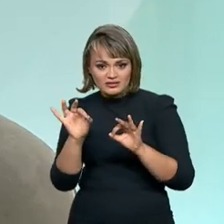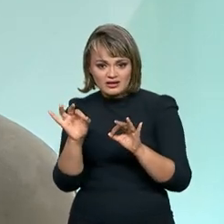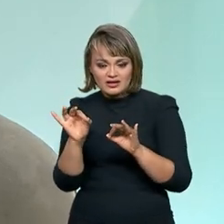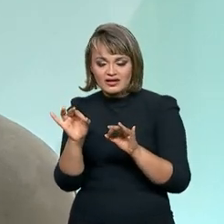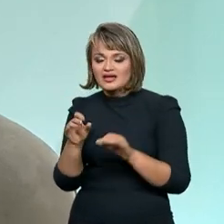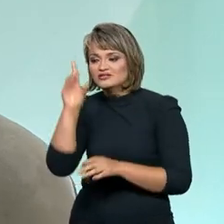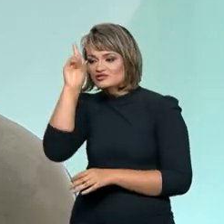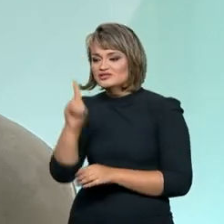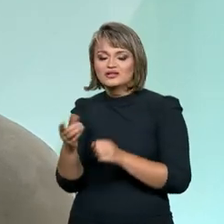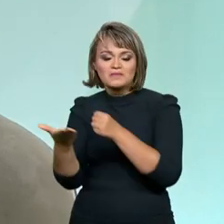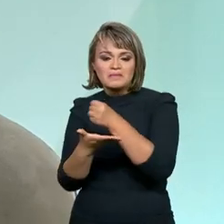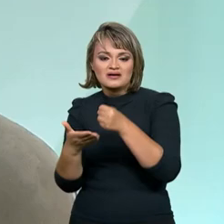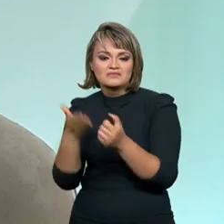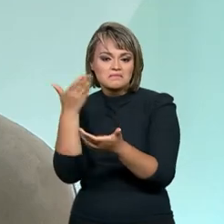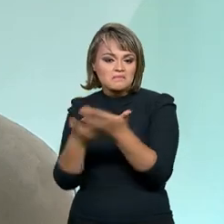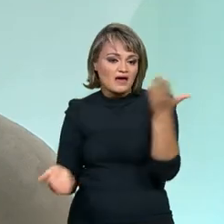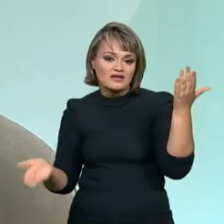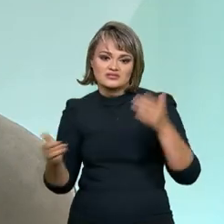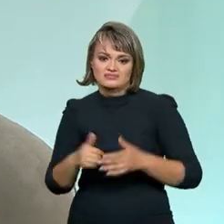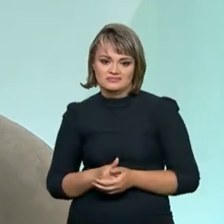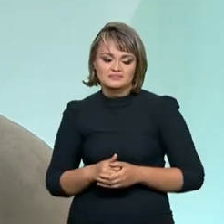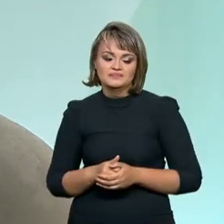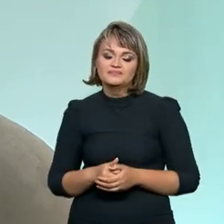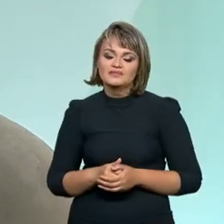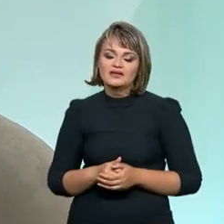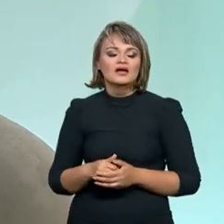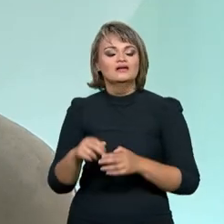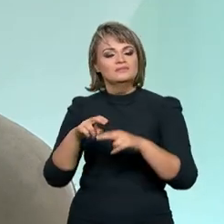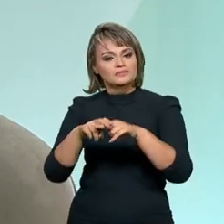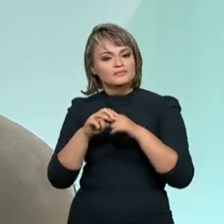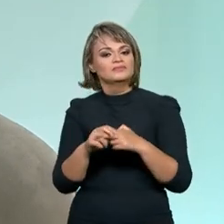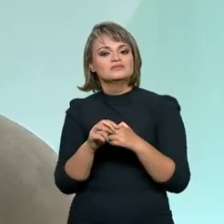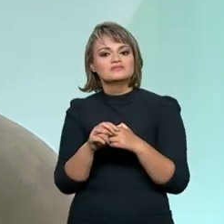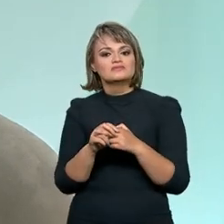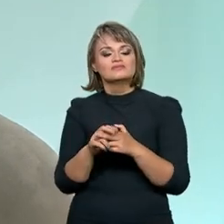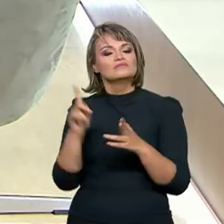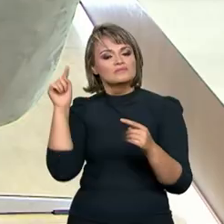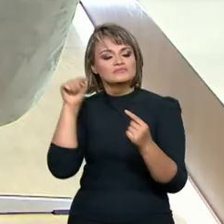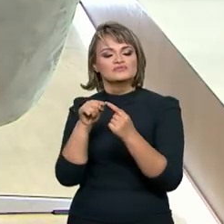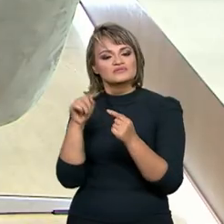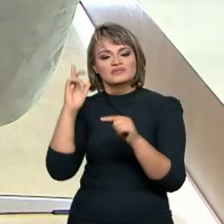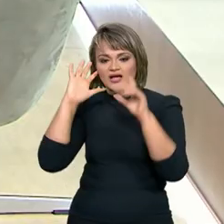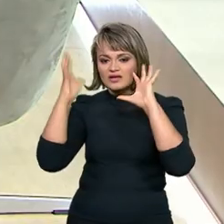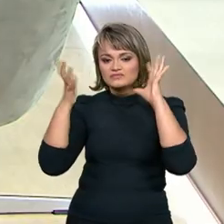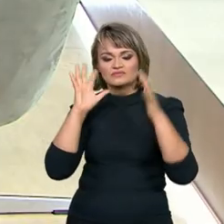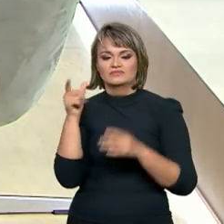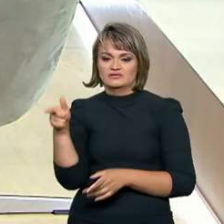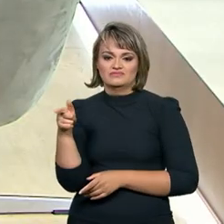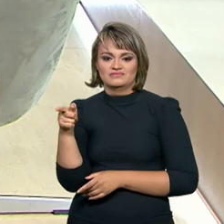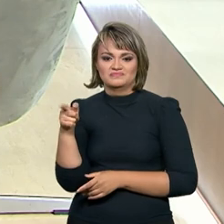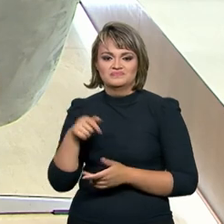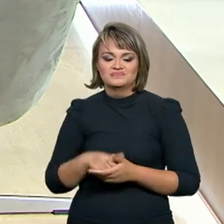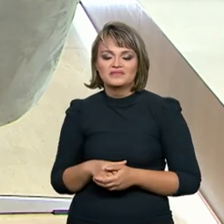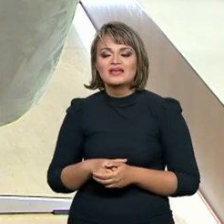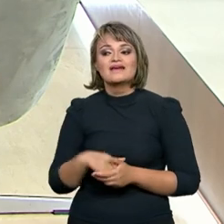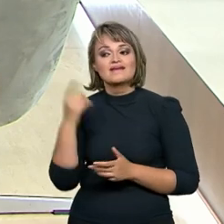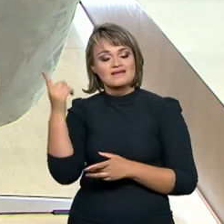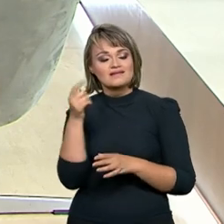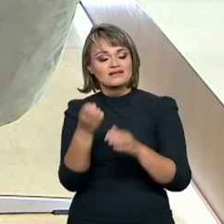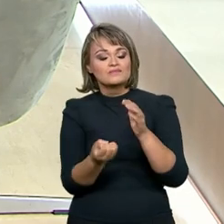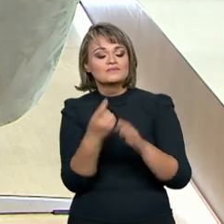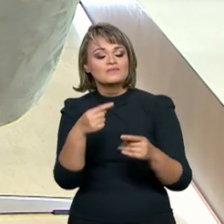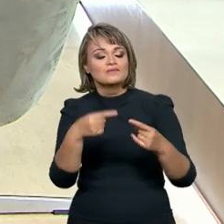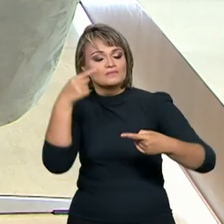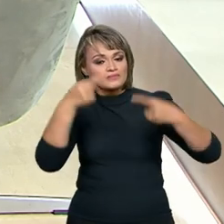acessa direitos básicos de cidadania. Portanto, o nosso objetivo é prevenir isso, evitar que isso ocorra. E há uma política